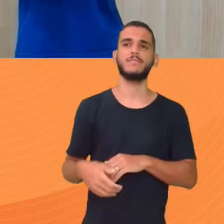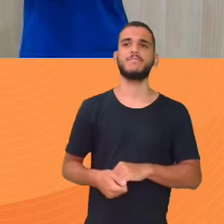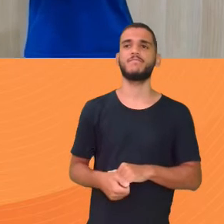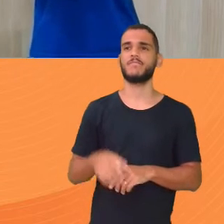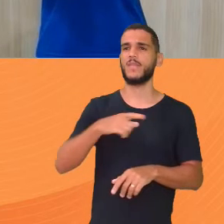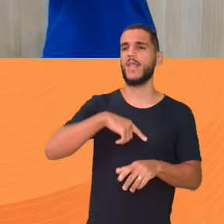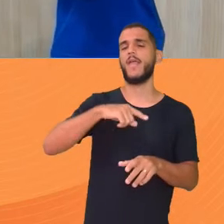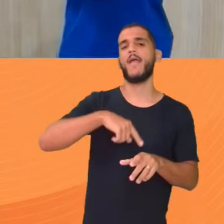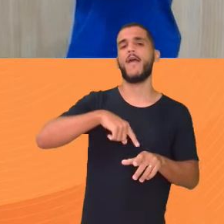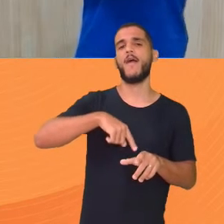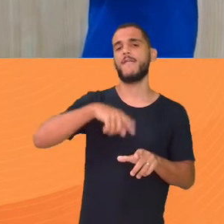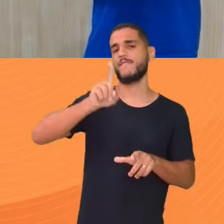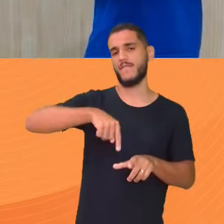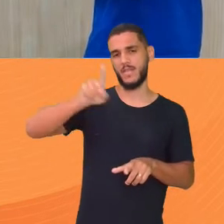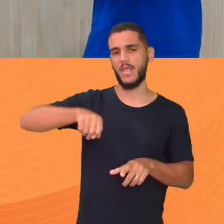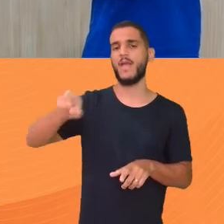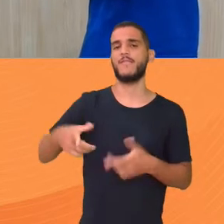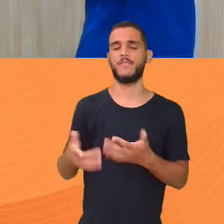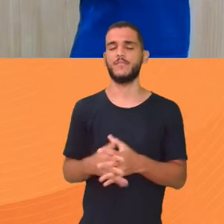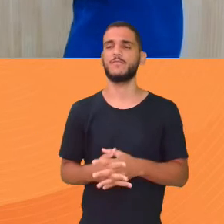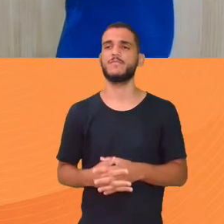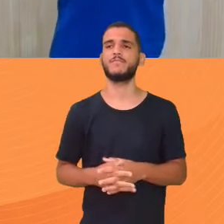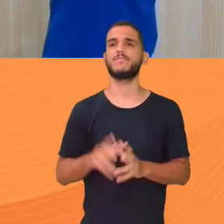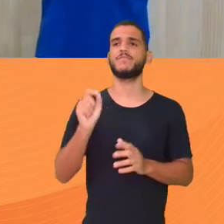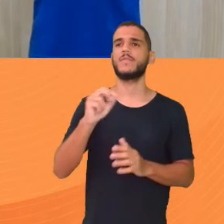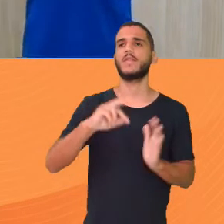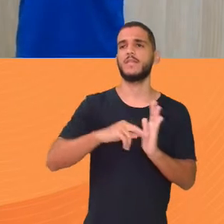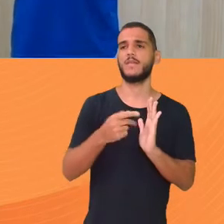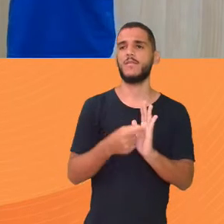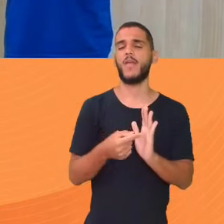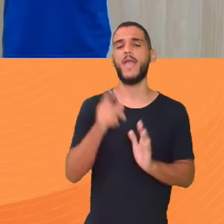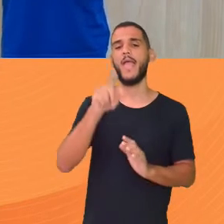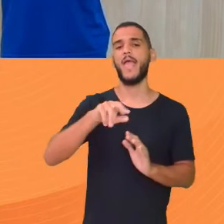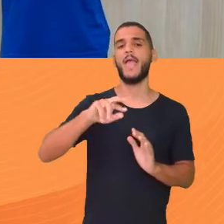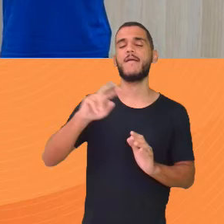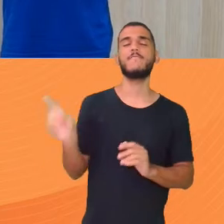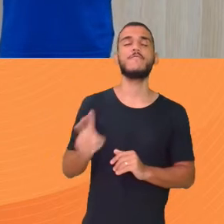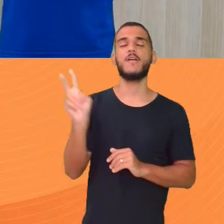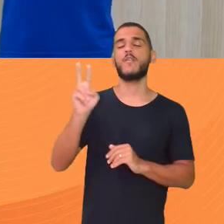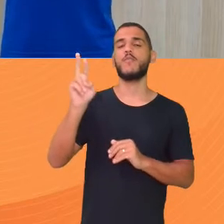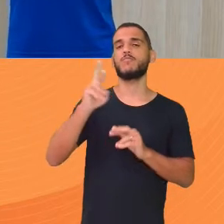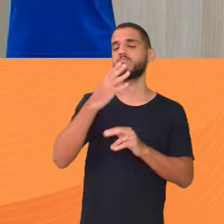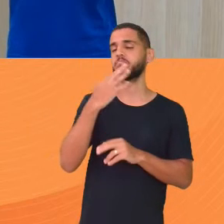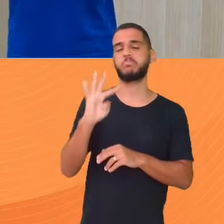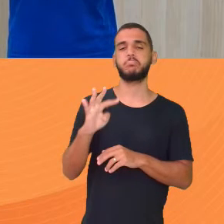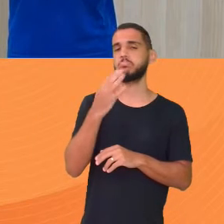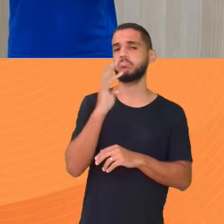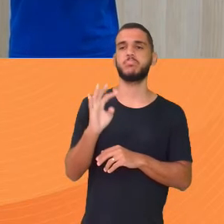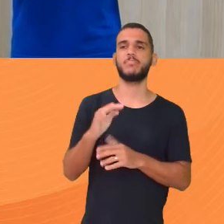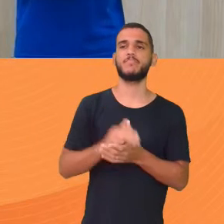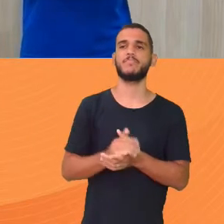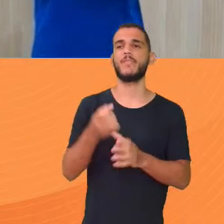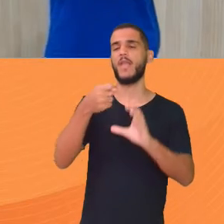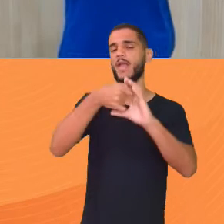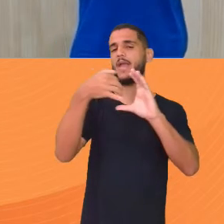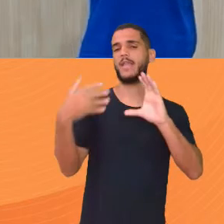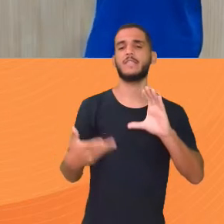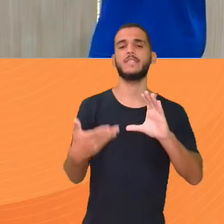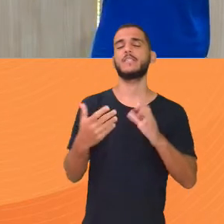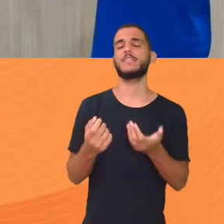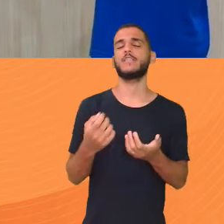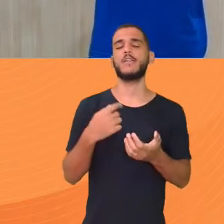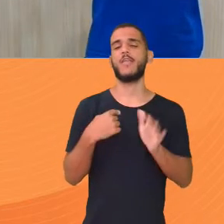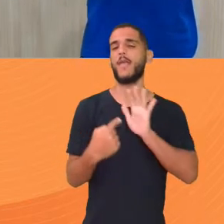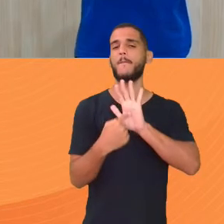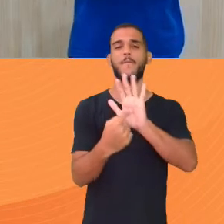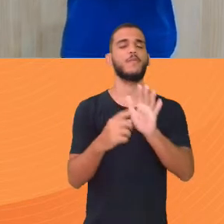variáveis Que a gente trabalha em cima disso O que são variáveis? São valores desconhecidos São coisas que a gente não sabe ainda São características dos elementos De